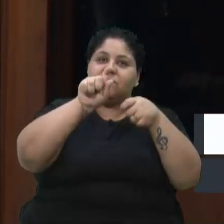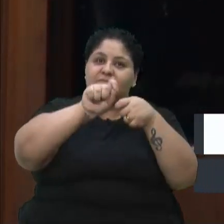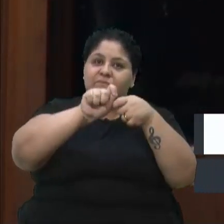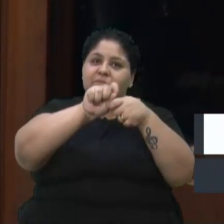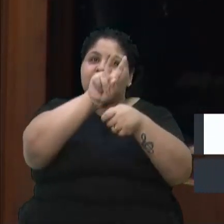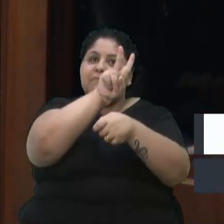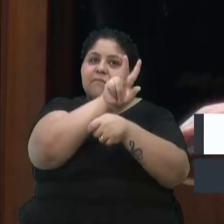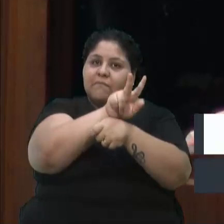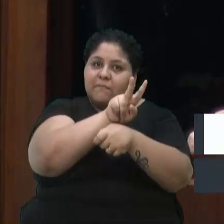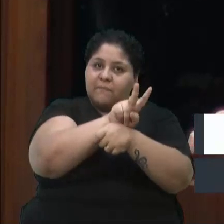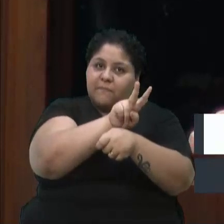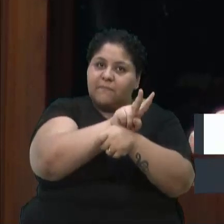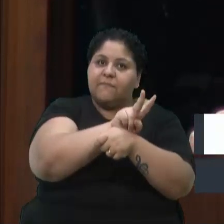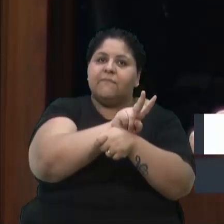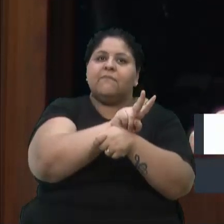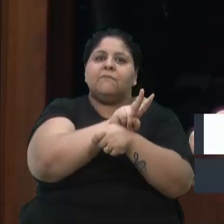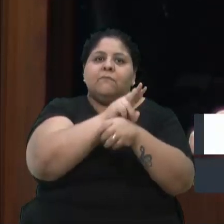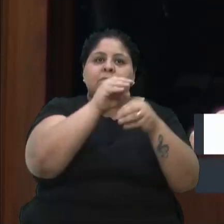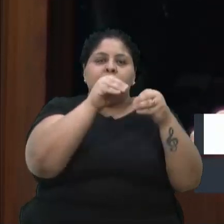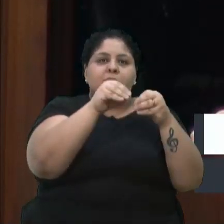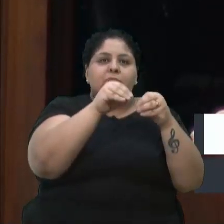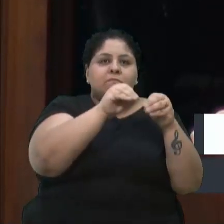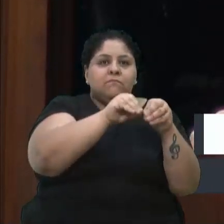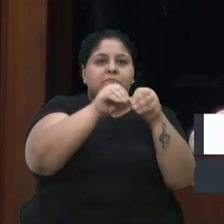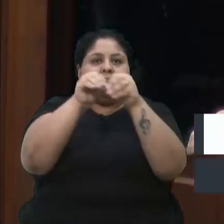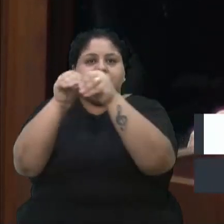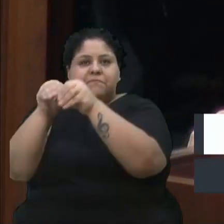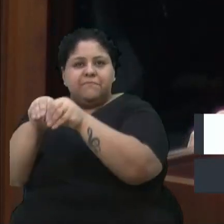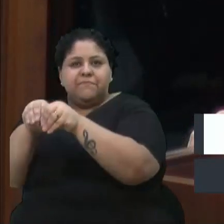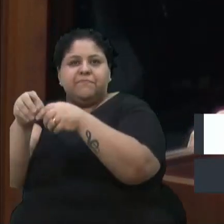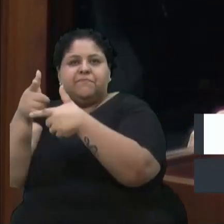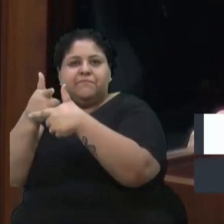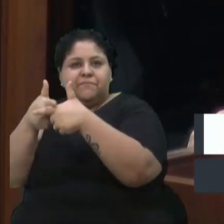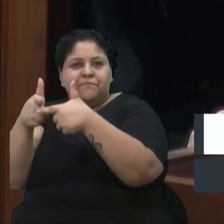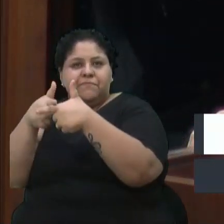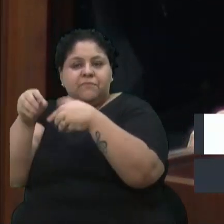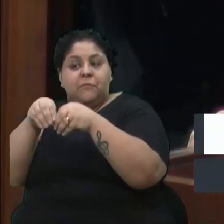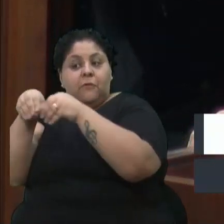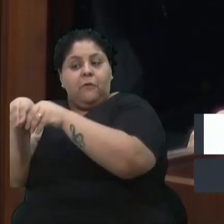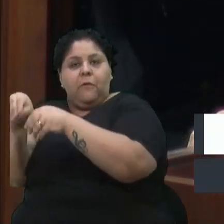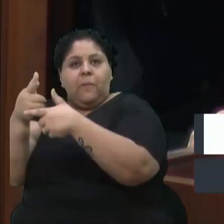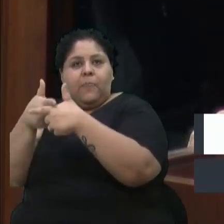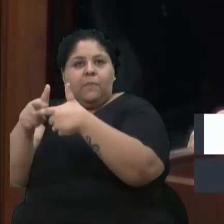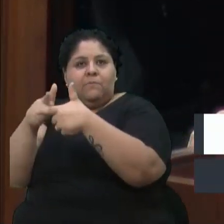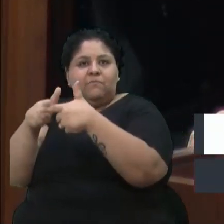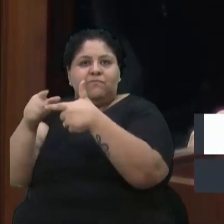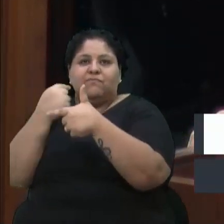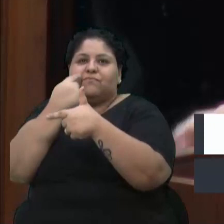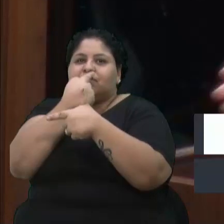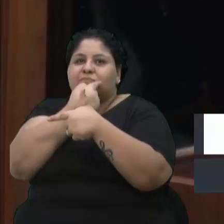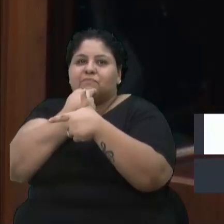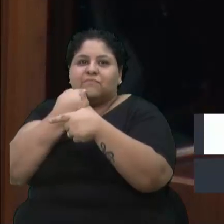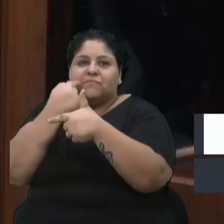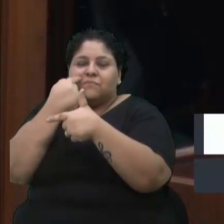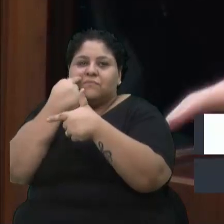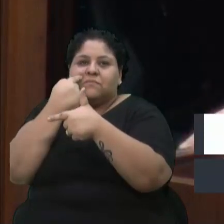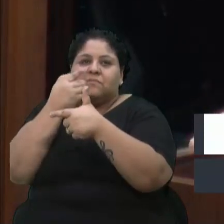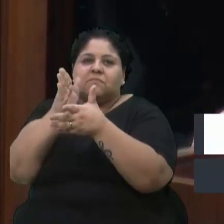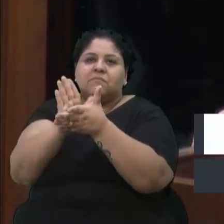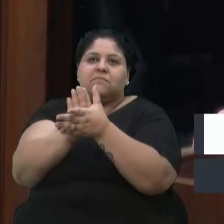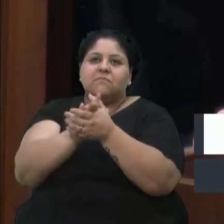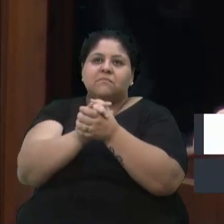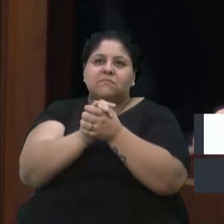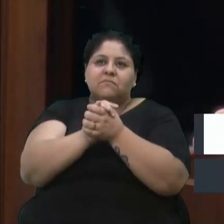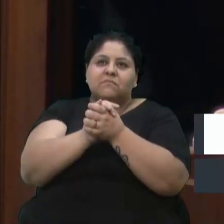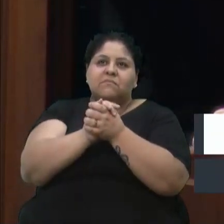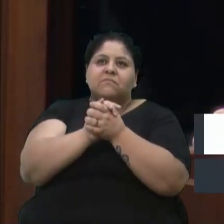consequentemente, a redução das lesões e das doenças na cavidade bucal. A parte,